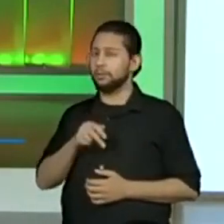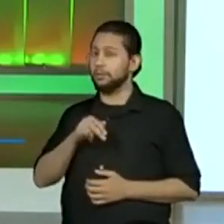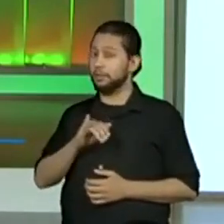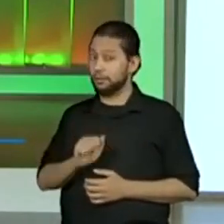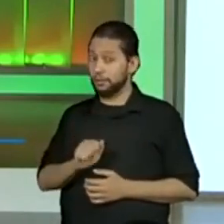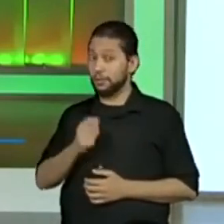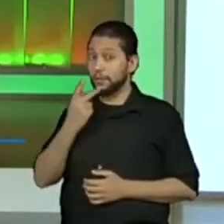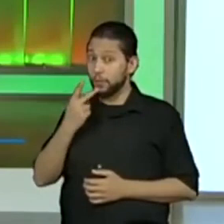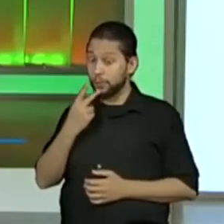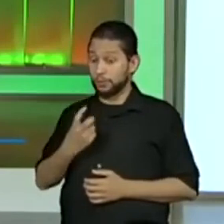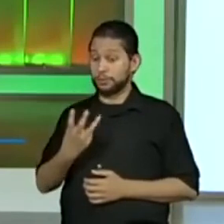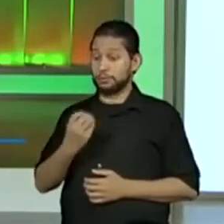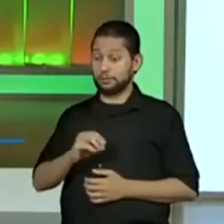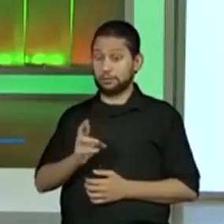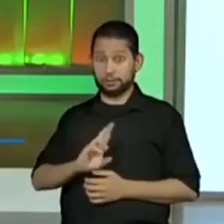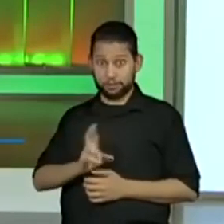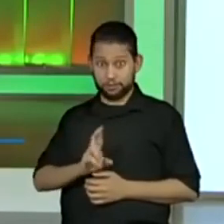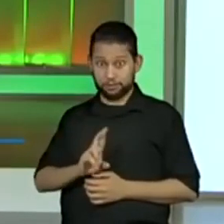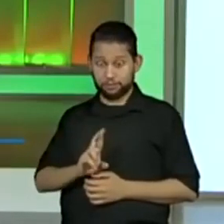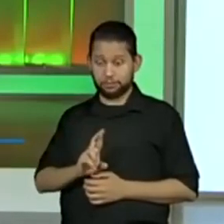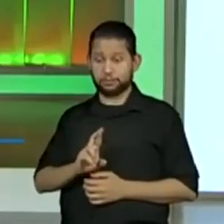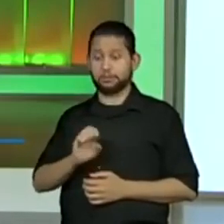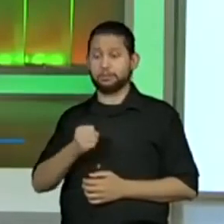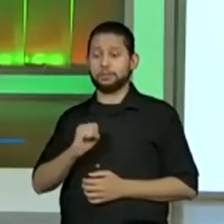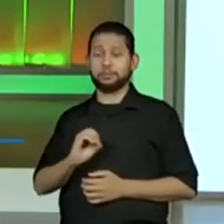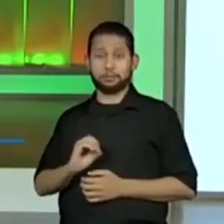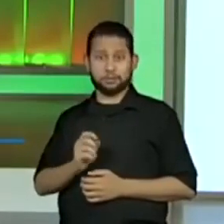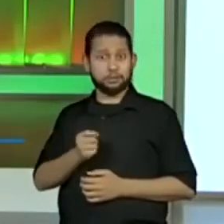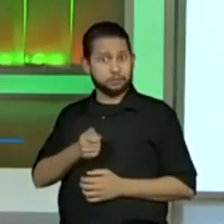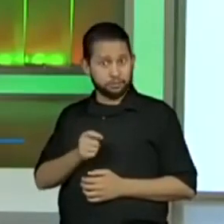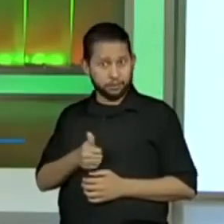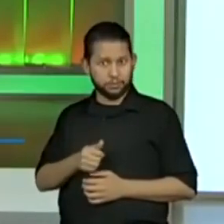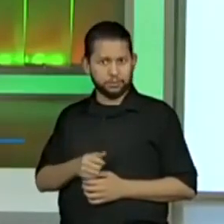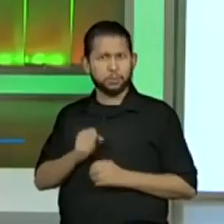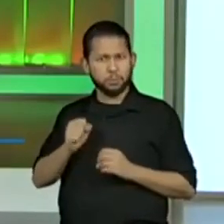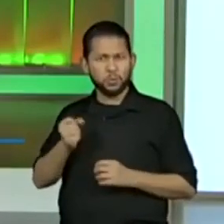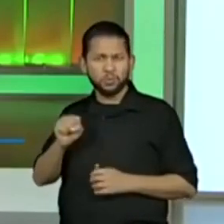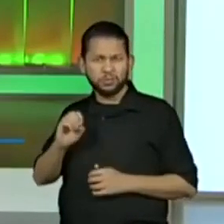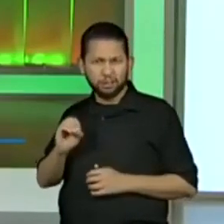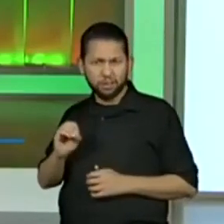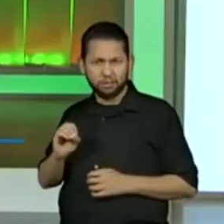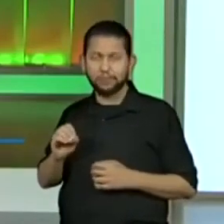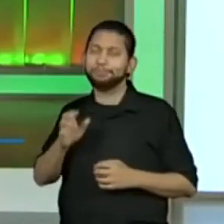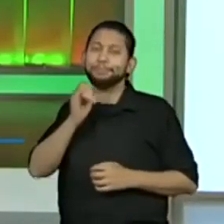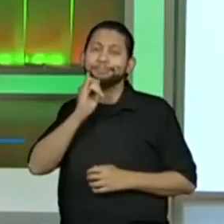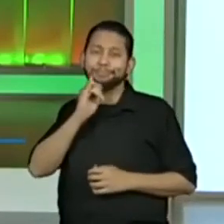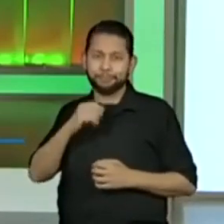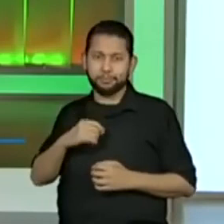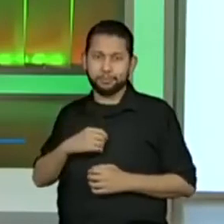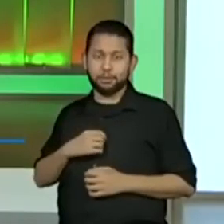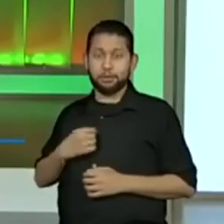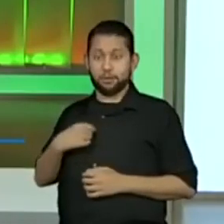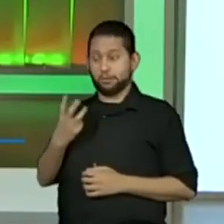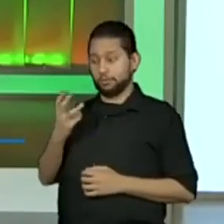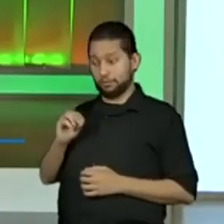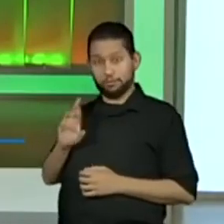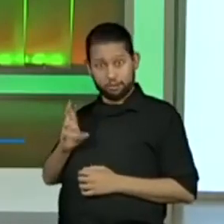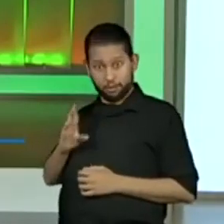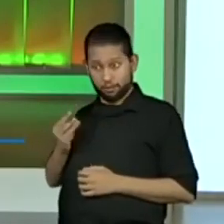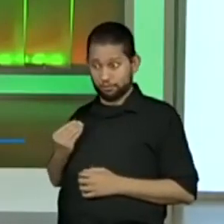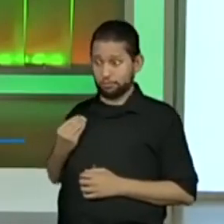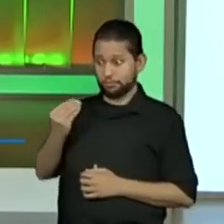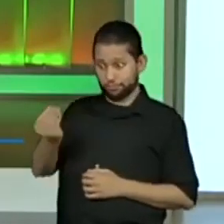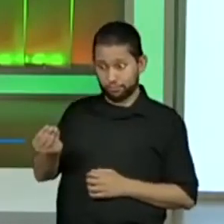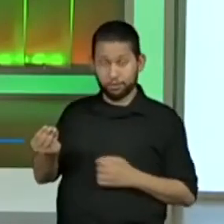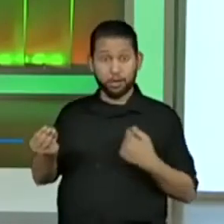R$,80. Entendi. Então, ele podia dar mais de R$,80? Fora os R$,00 que ele já tinha dado. R